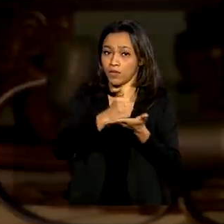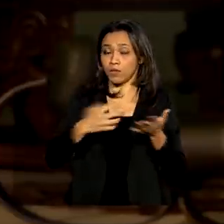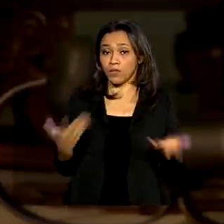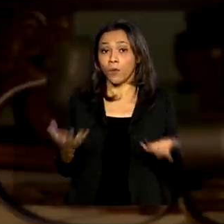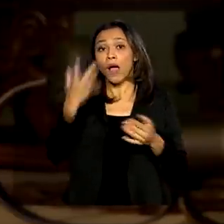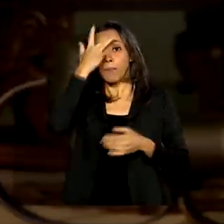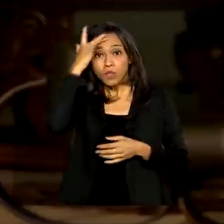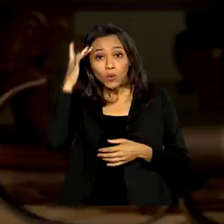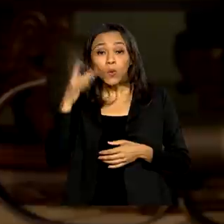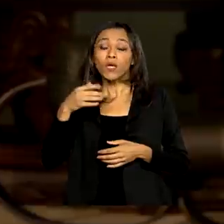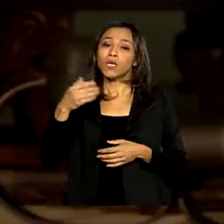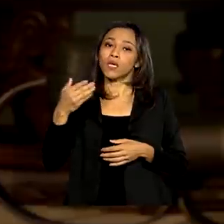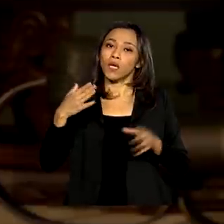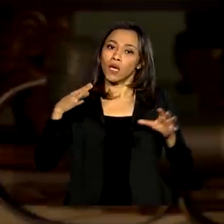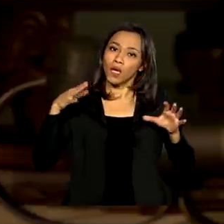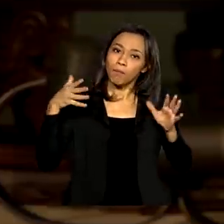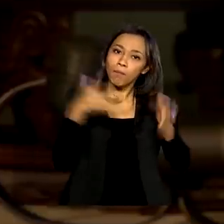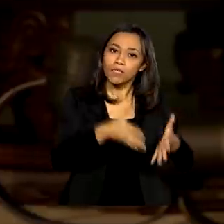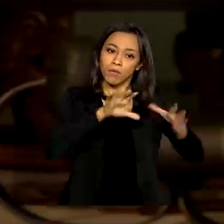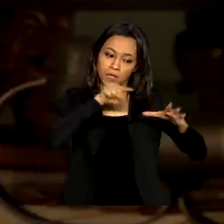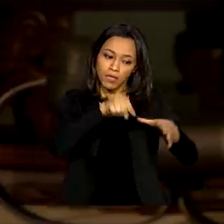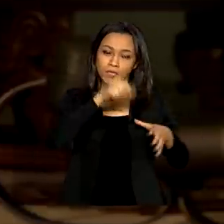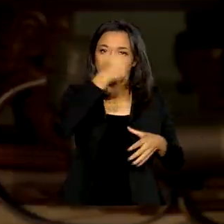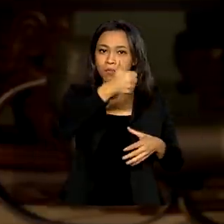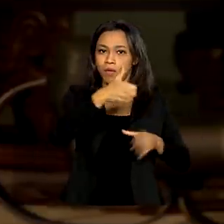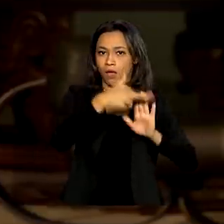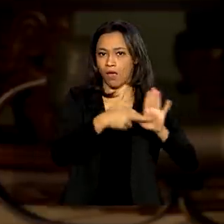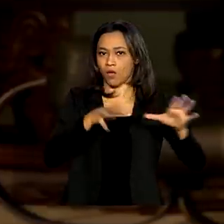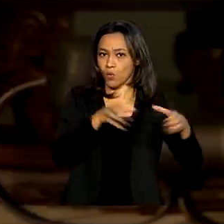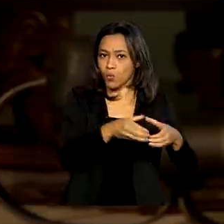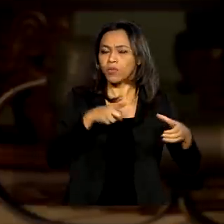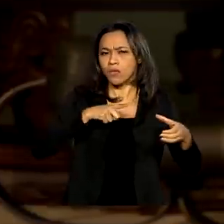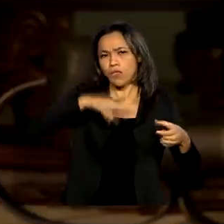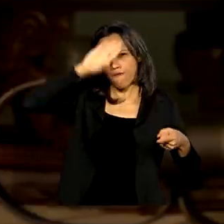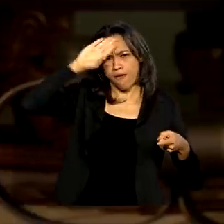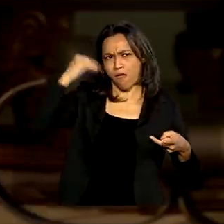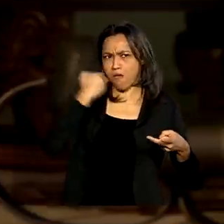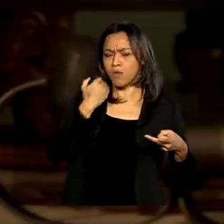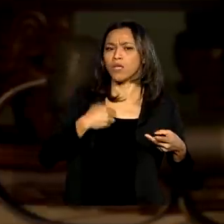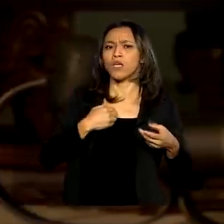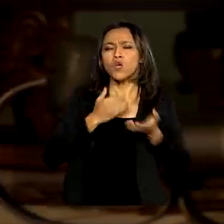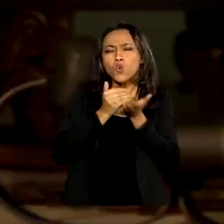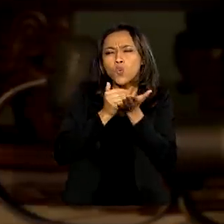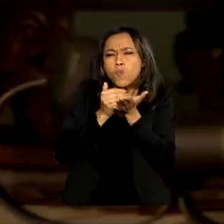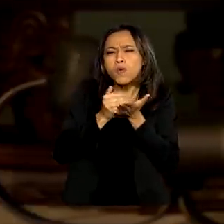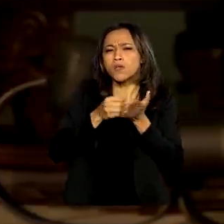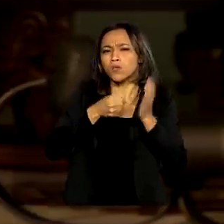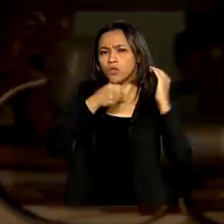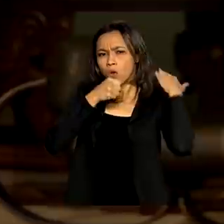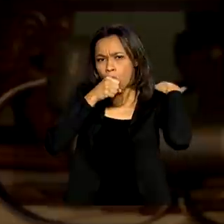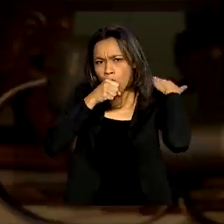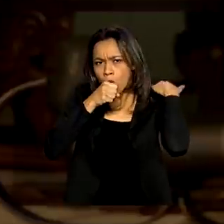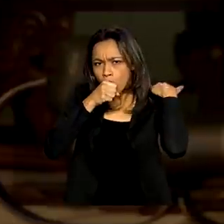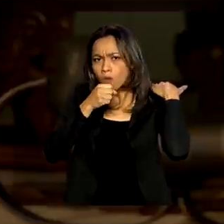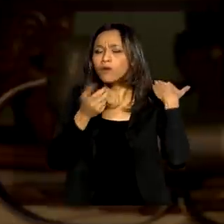entrar nesse primeiro protocolo, ele precisa ter febre e o início de pneumonia, e, obviamente,